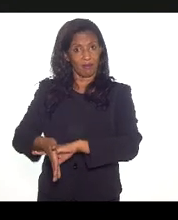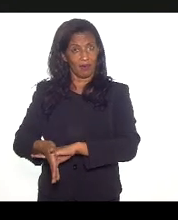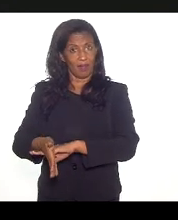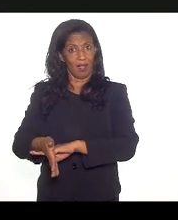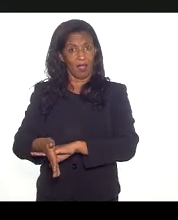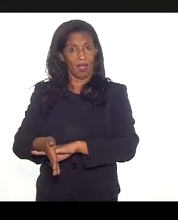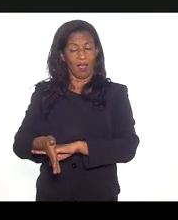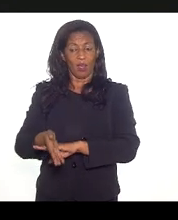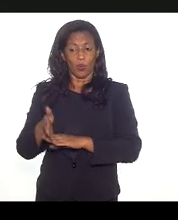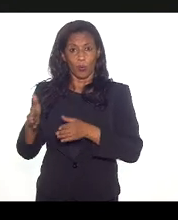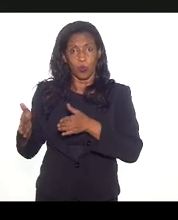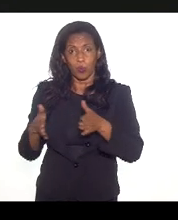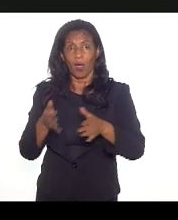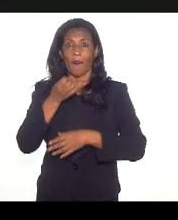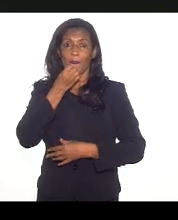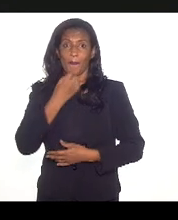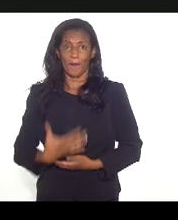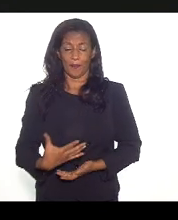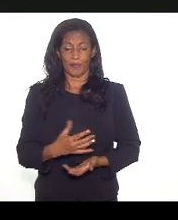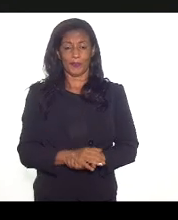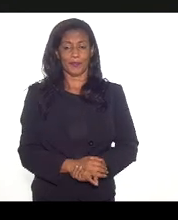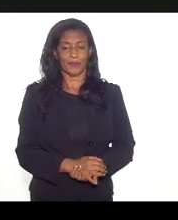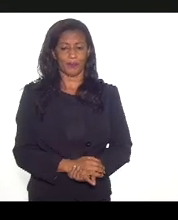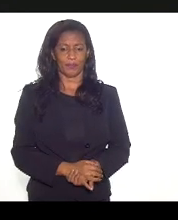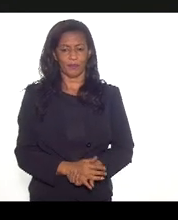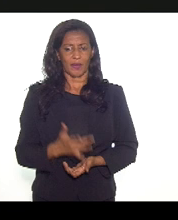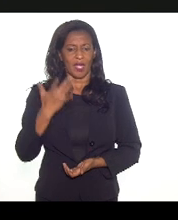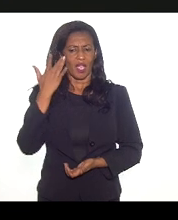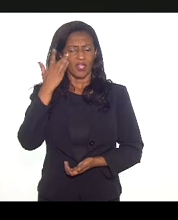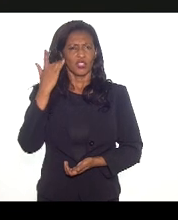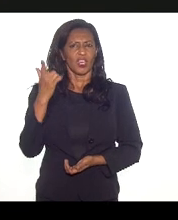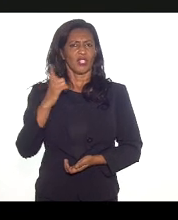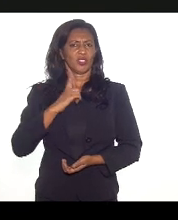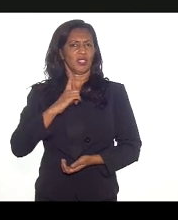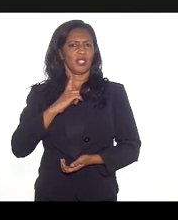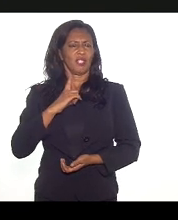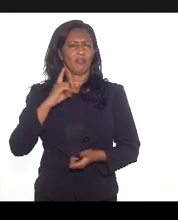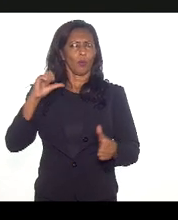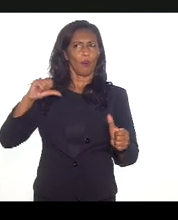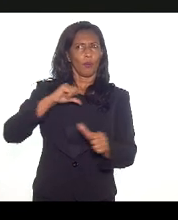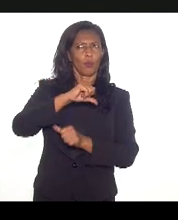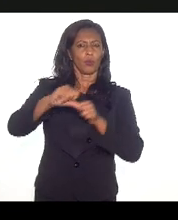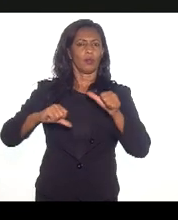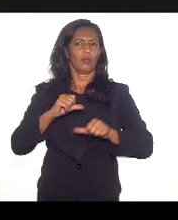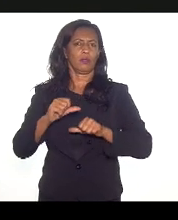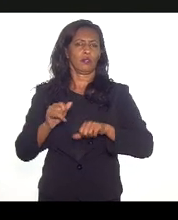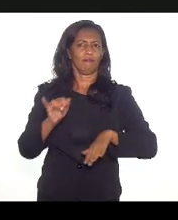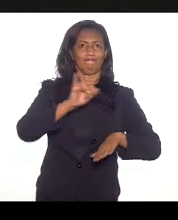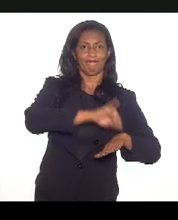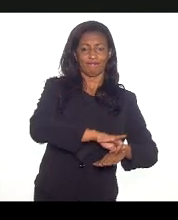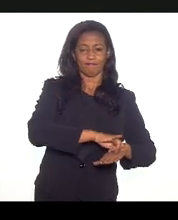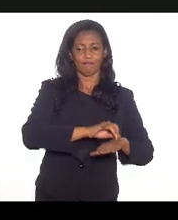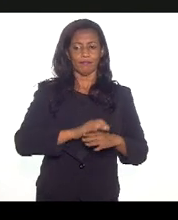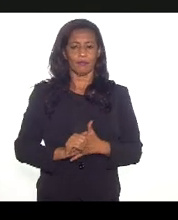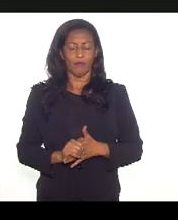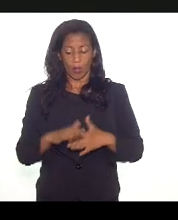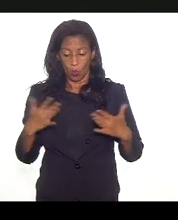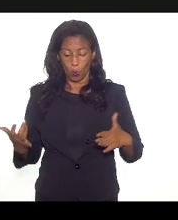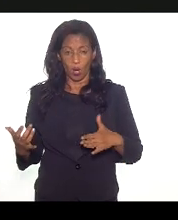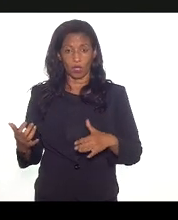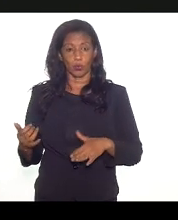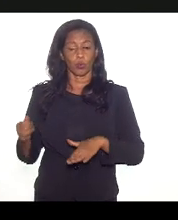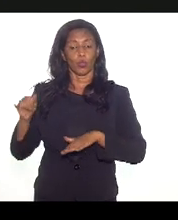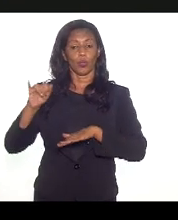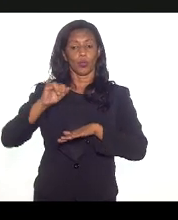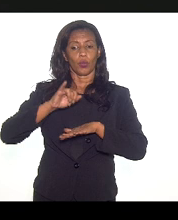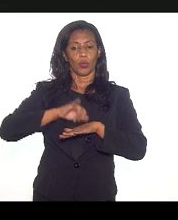virtuoso. A gente acha que isso tem a ver com a transferência da capital sem compensações, para se ter uma ideia quando mudou a capital de Bum